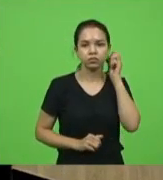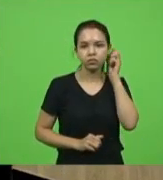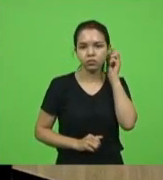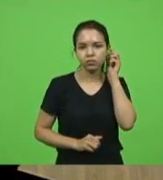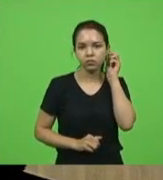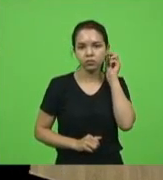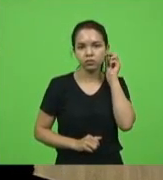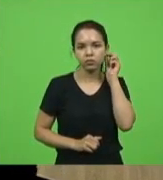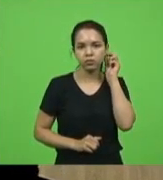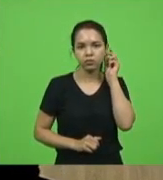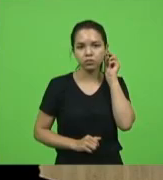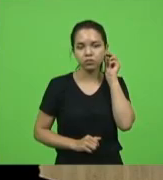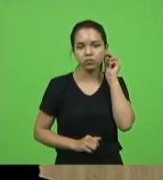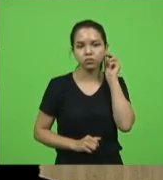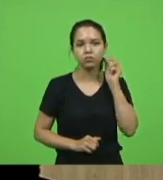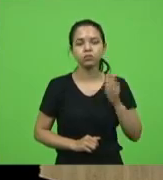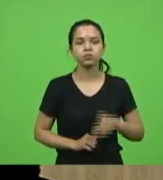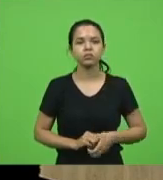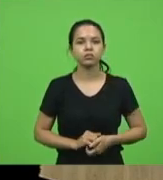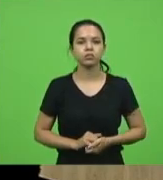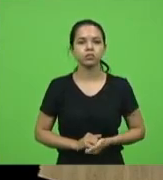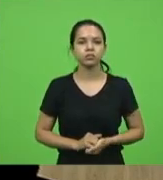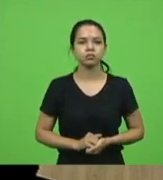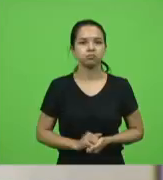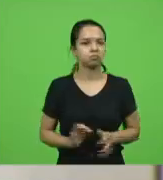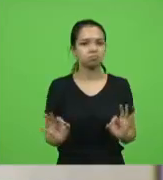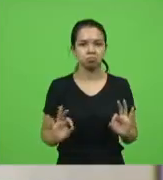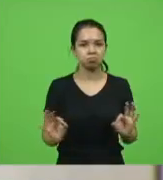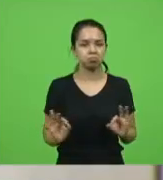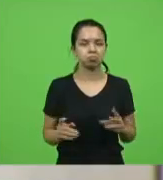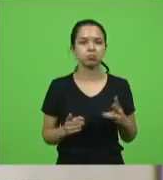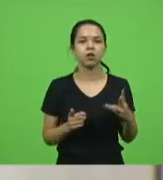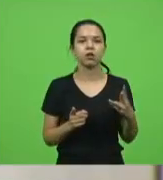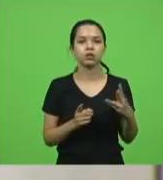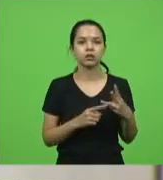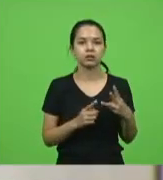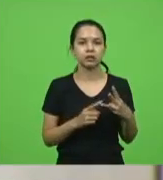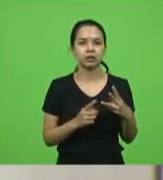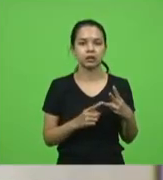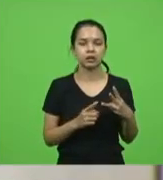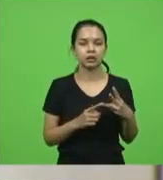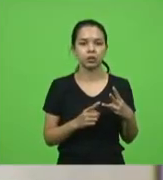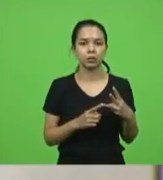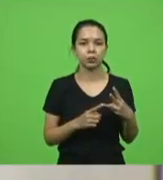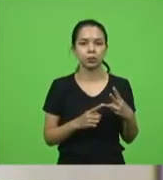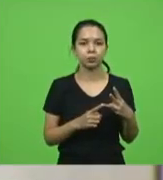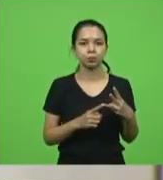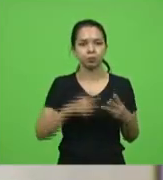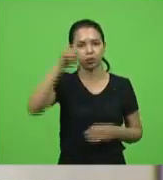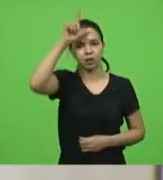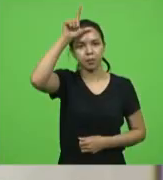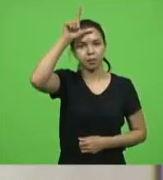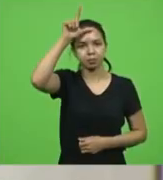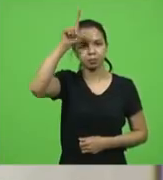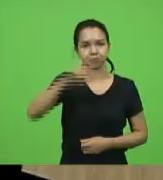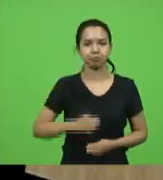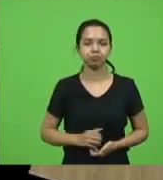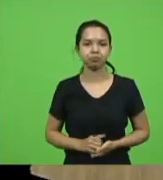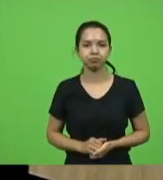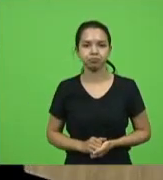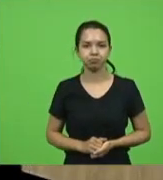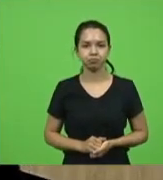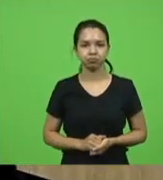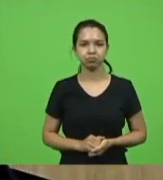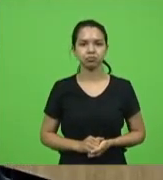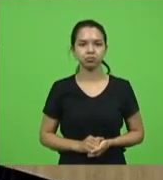E aí sim. O terceiro inscrito, nosso grande deputado Sargento Lima. Por favor,